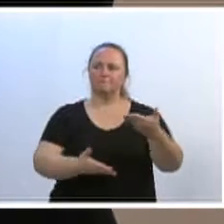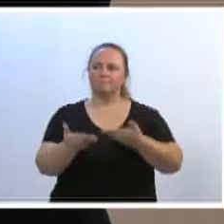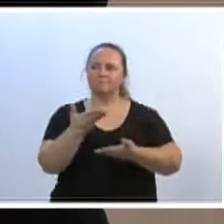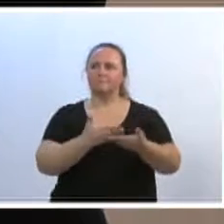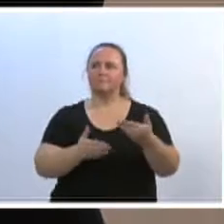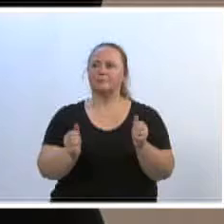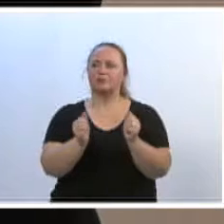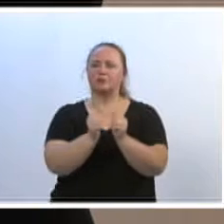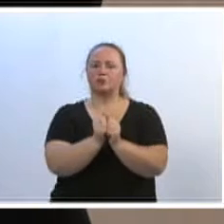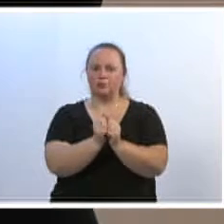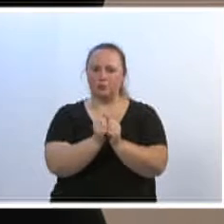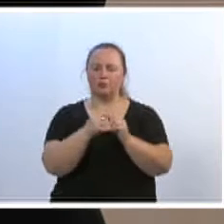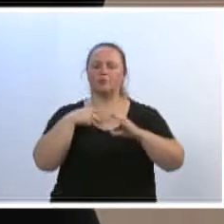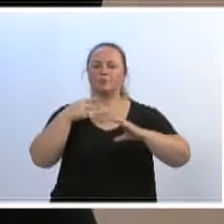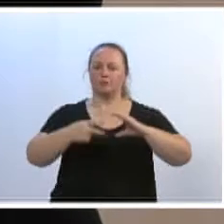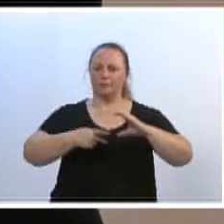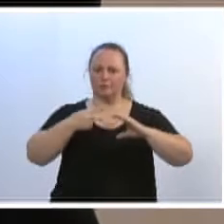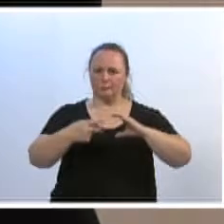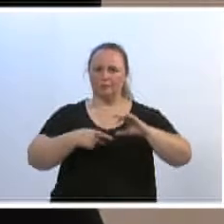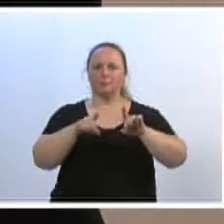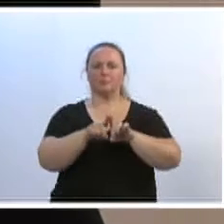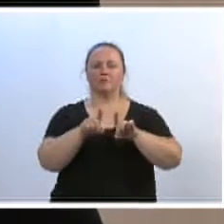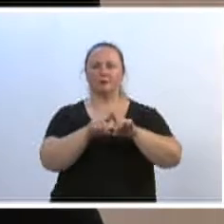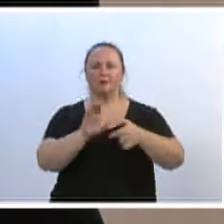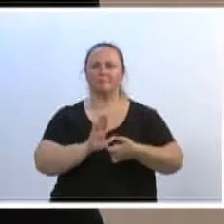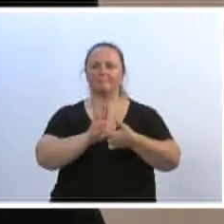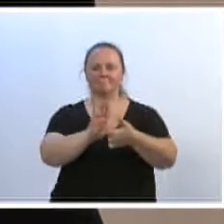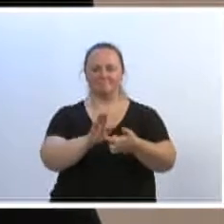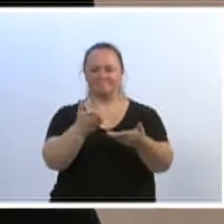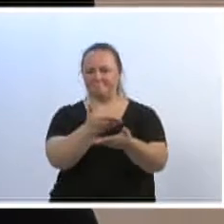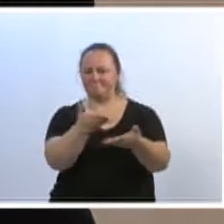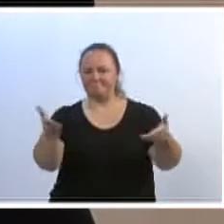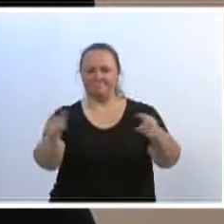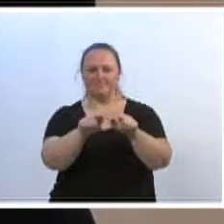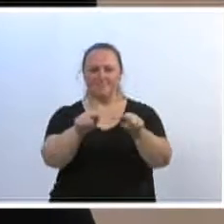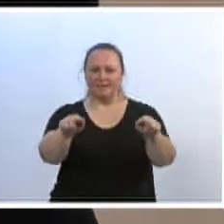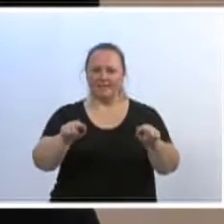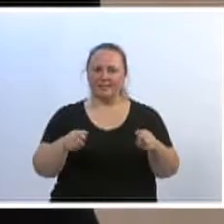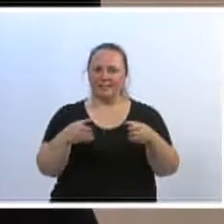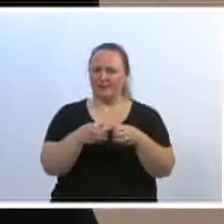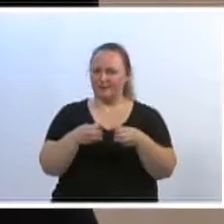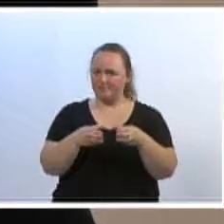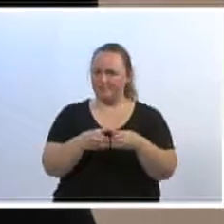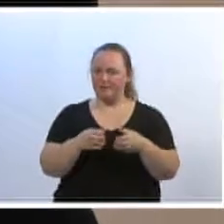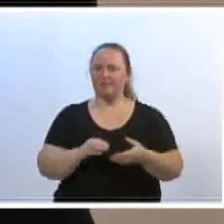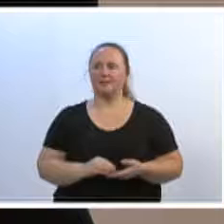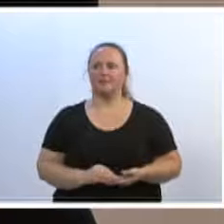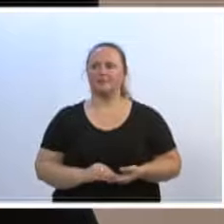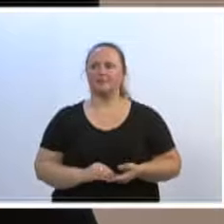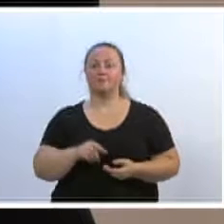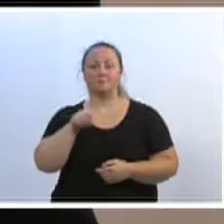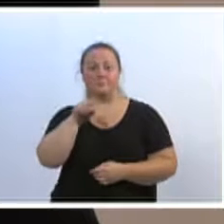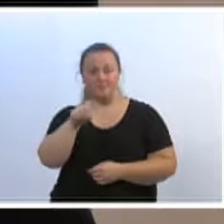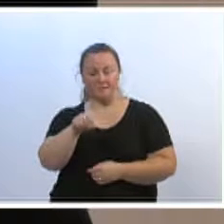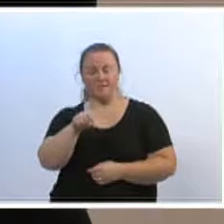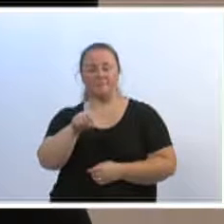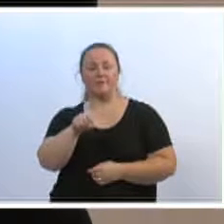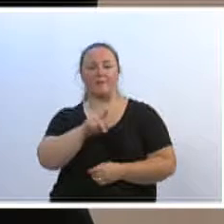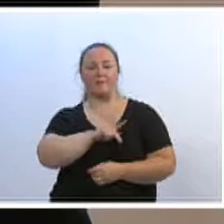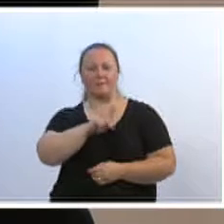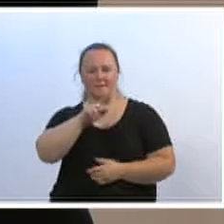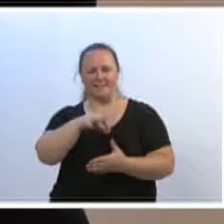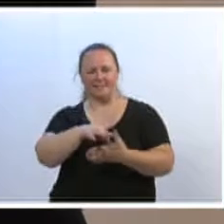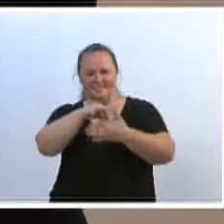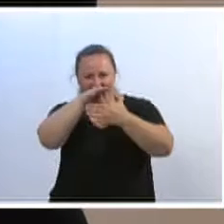agradecer, aqui, dividir com a minha equipe de gabinete, porque ele está nos agradecendo pelos encaminhamentos que